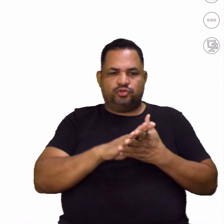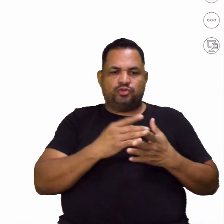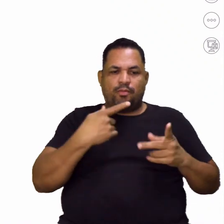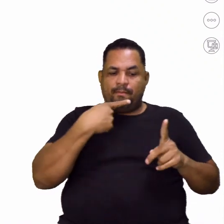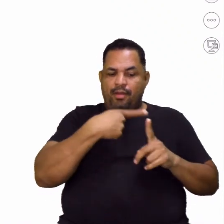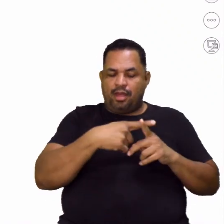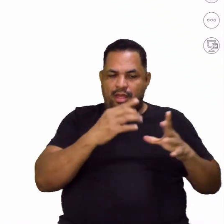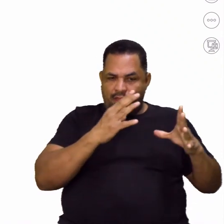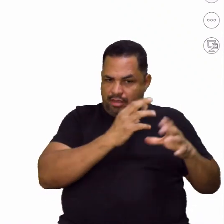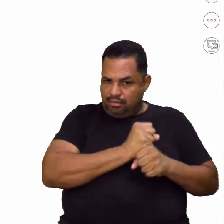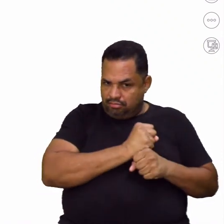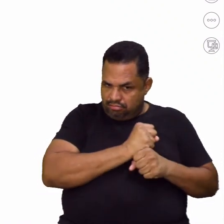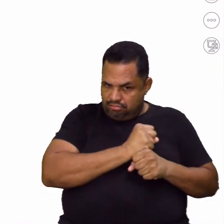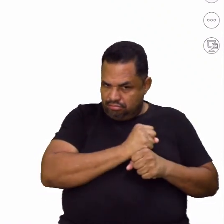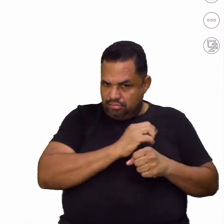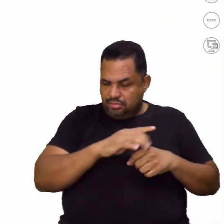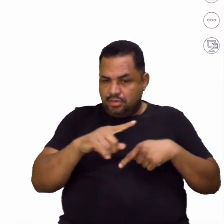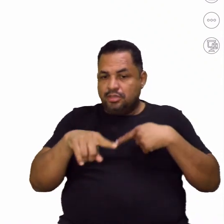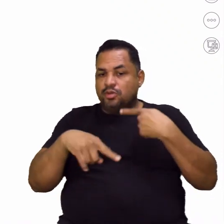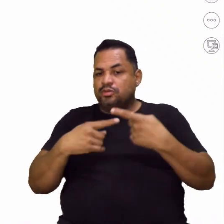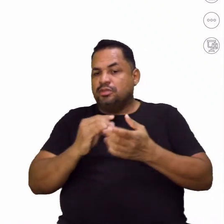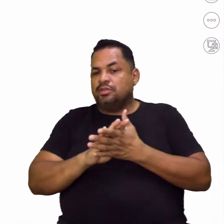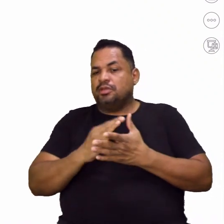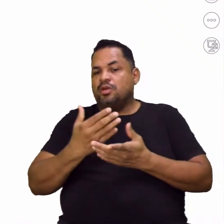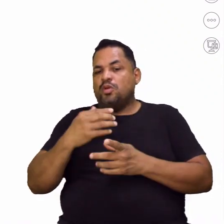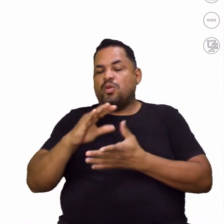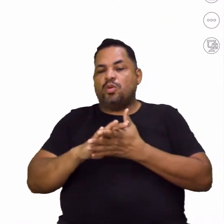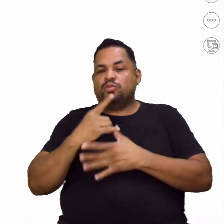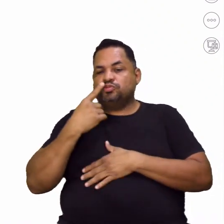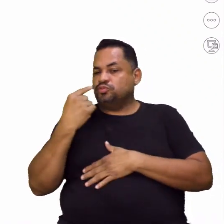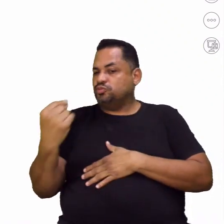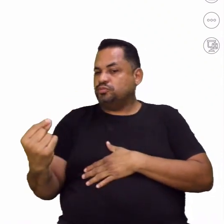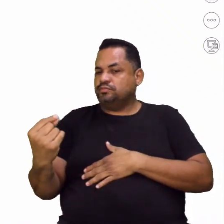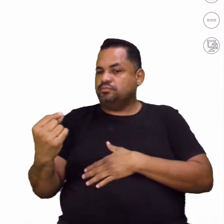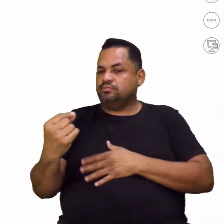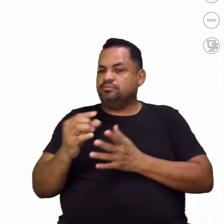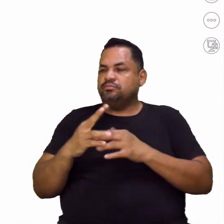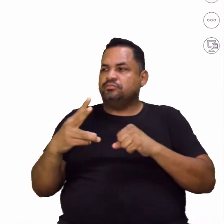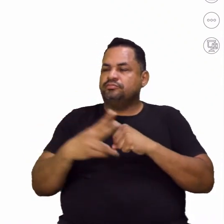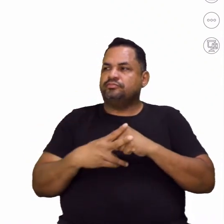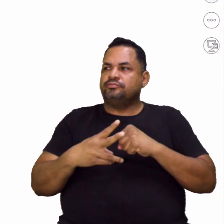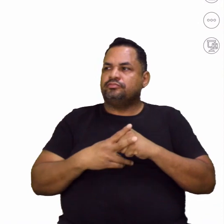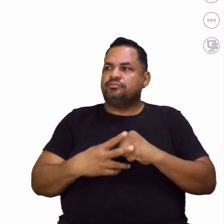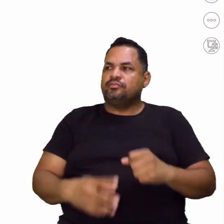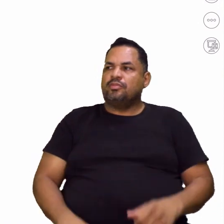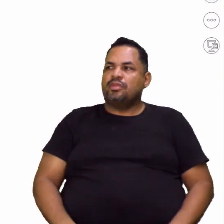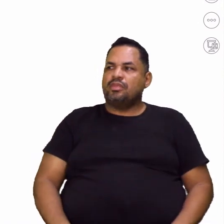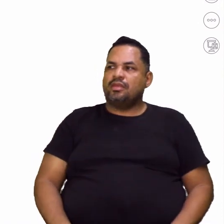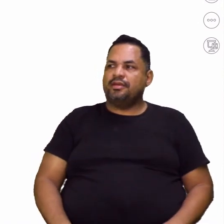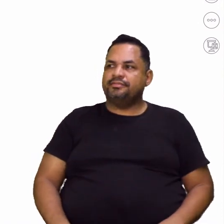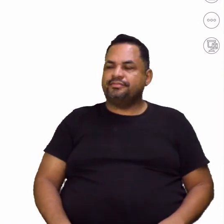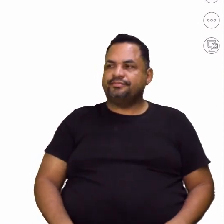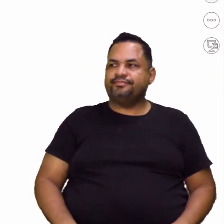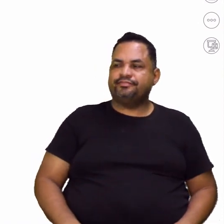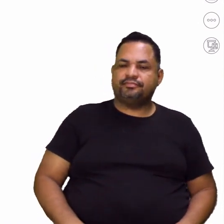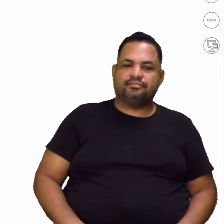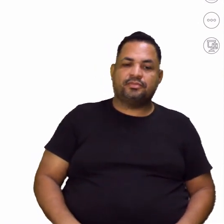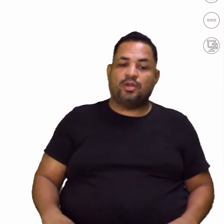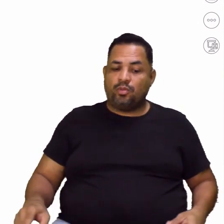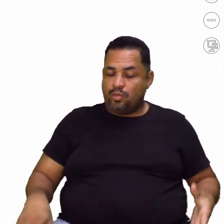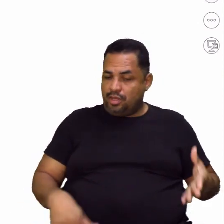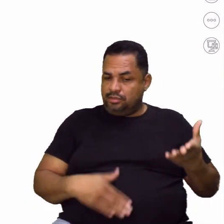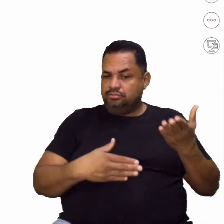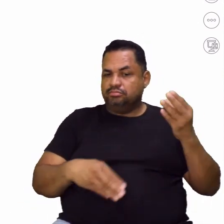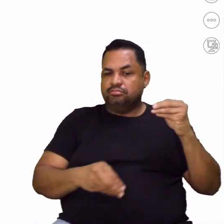somem da minha vida. Que eles somem. Ó. Verbo sumir. Tá bom? Um é adicionar, de soma.